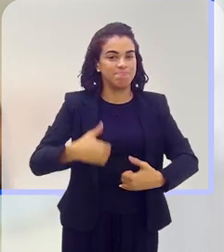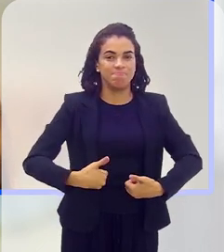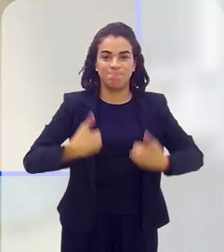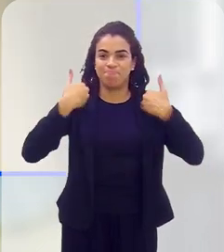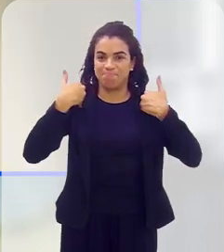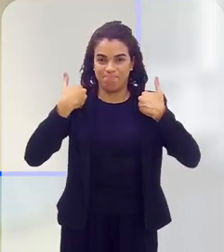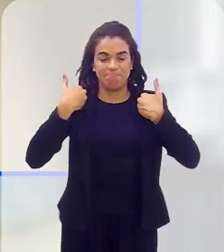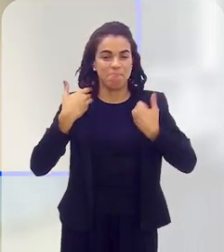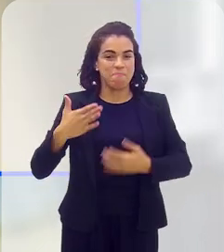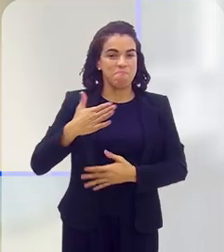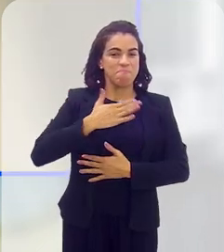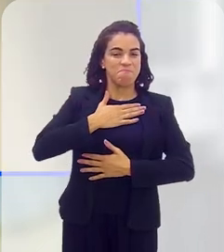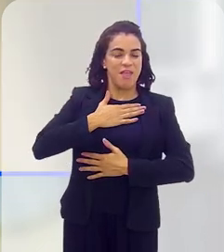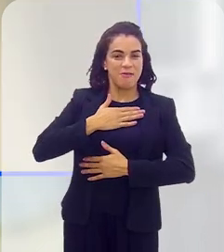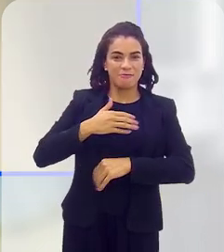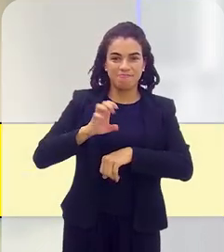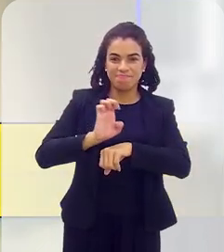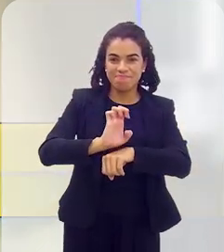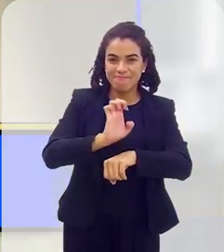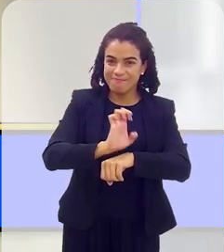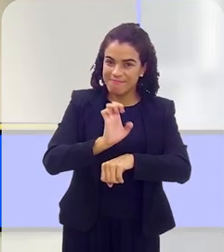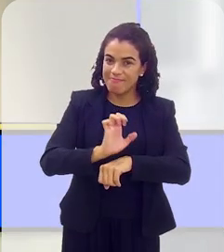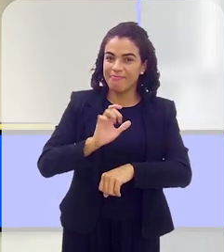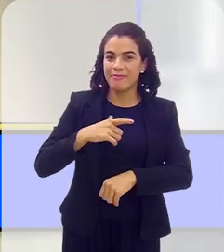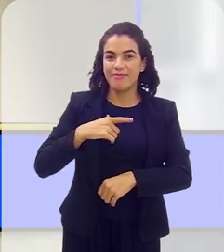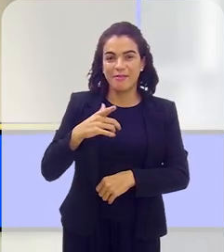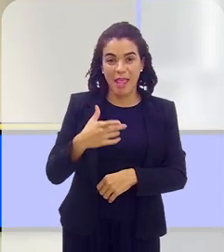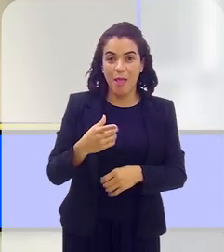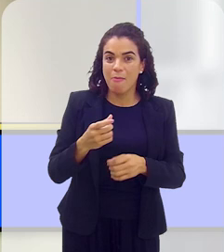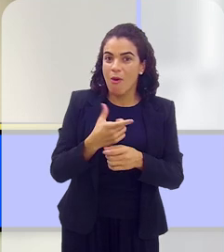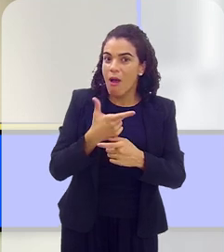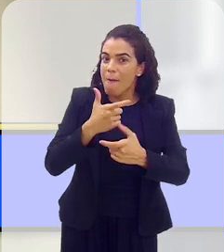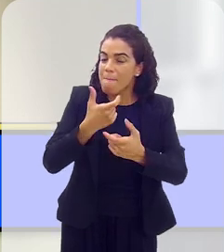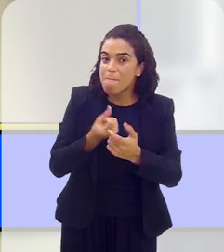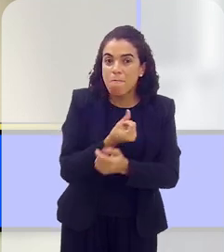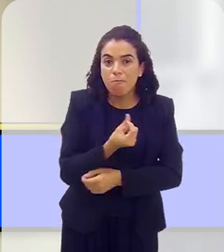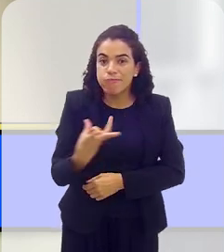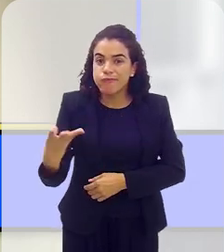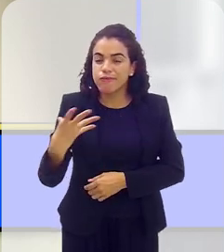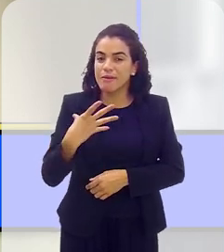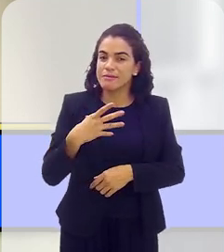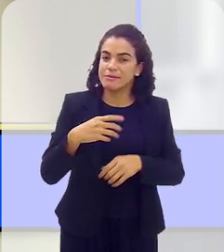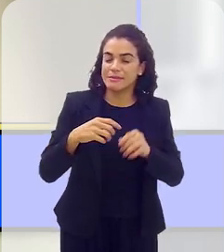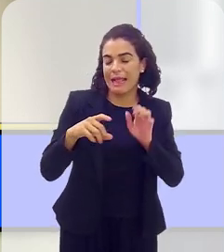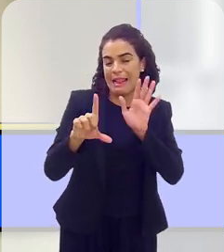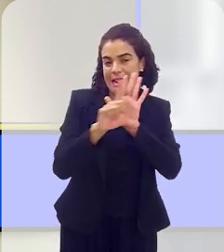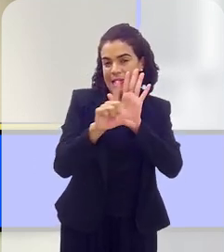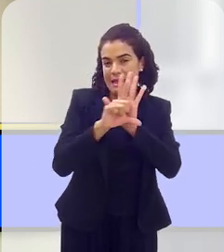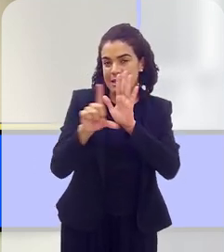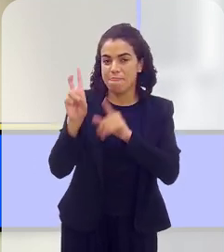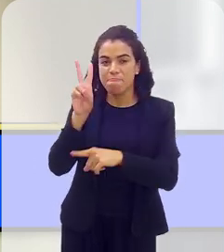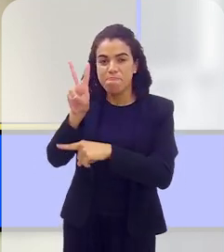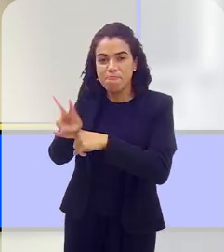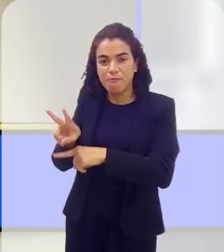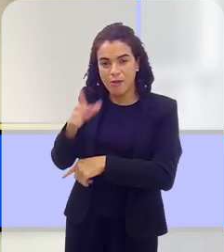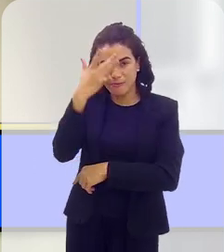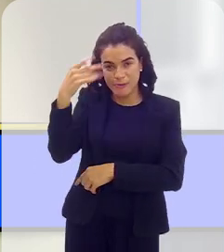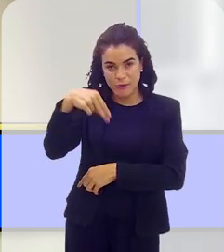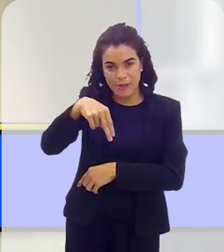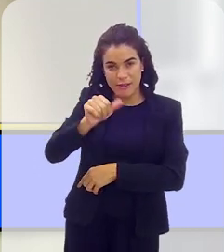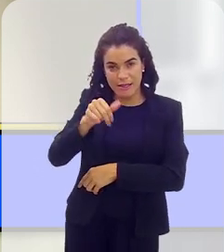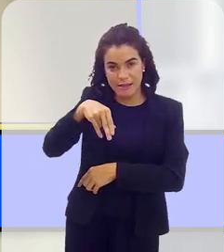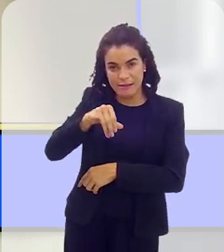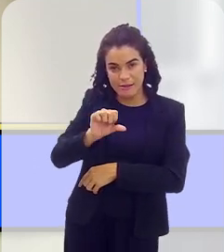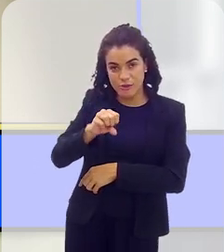honrada de ter o meu estado, termos o maior número de leis que protegem as pessoas com nanismo. Mas a ANABRA, que é a